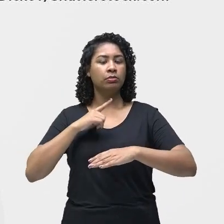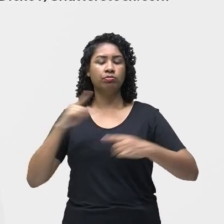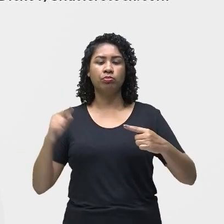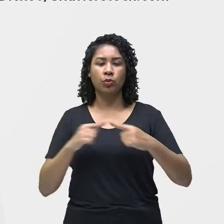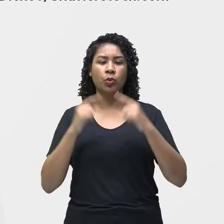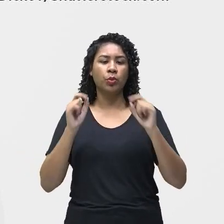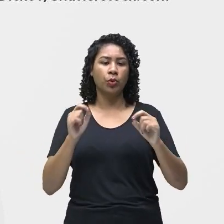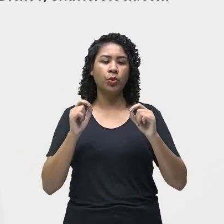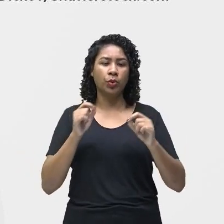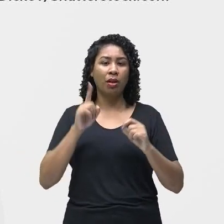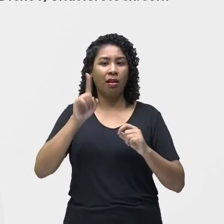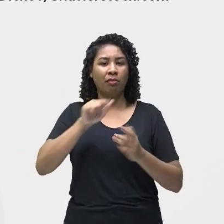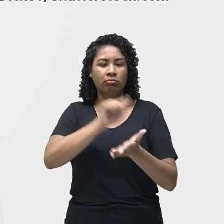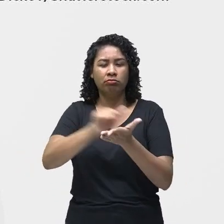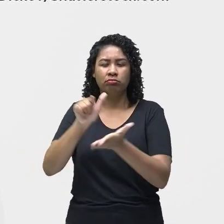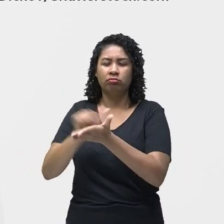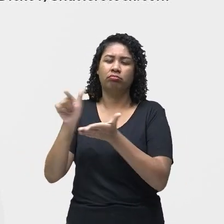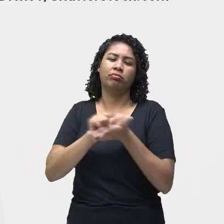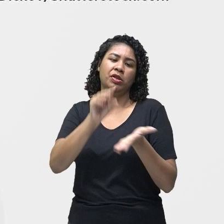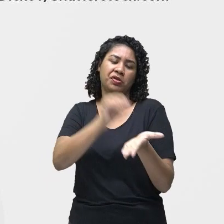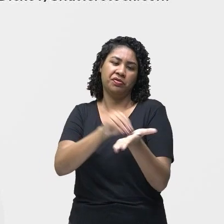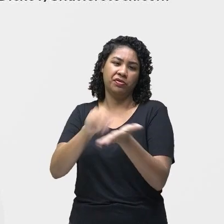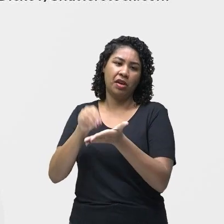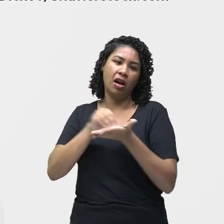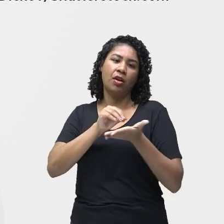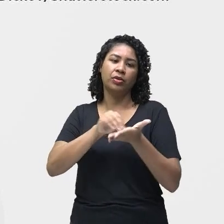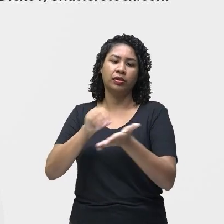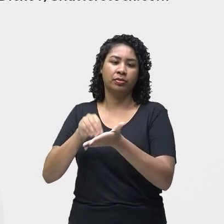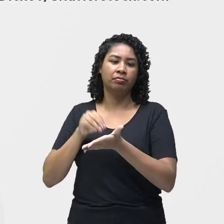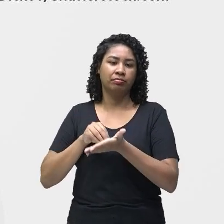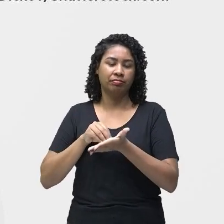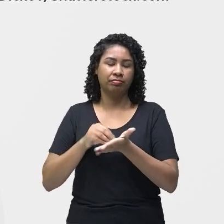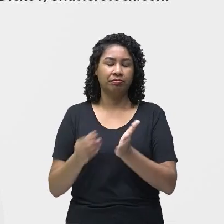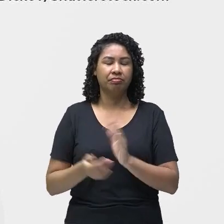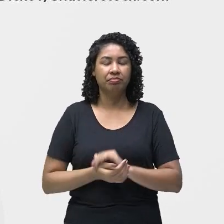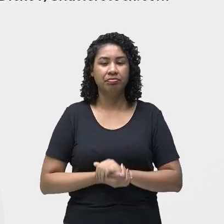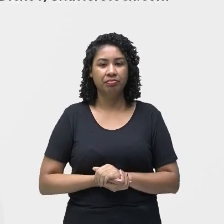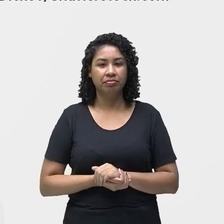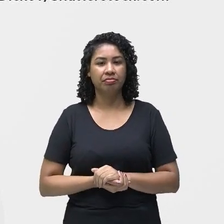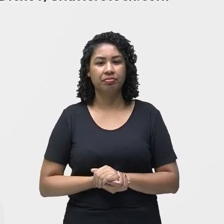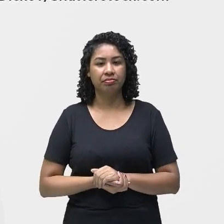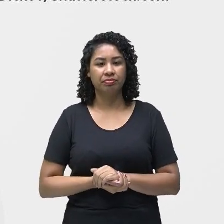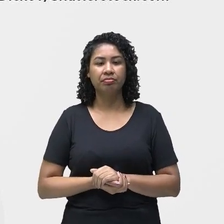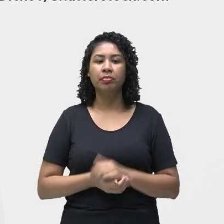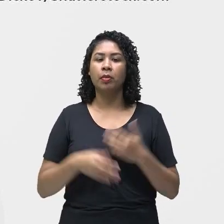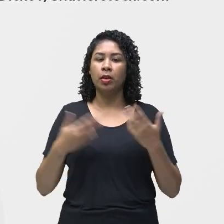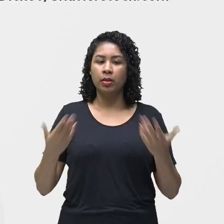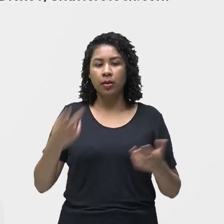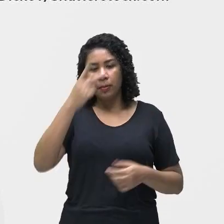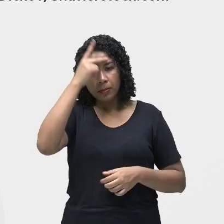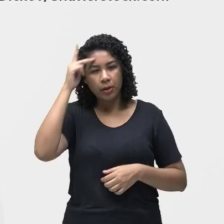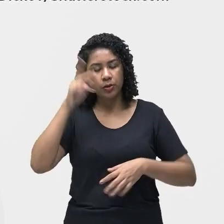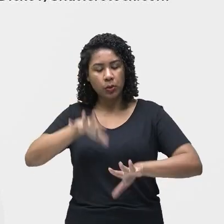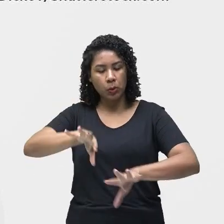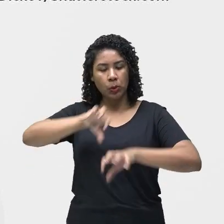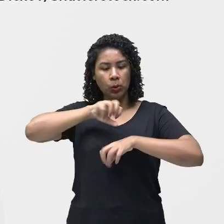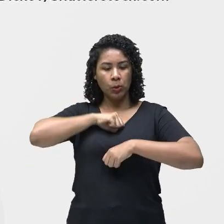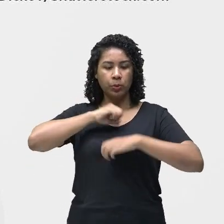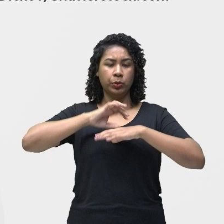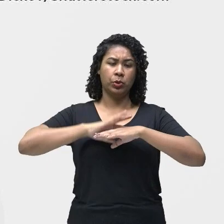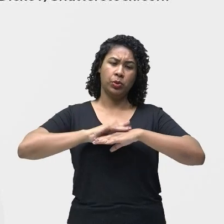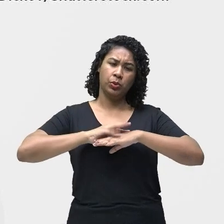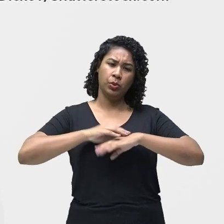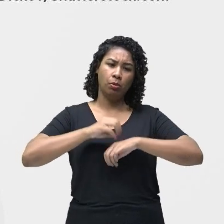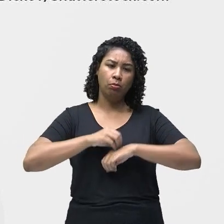saneamento precário causada pelo extossoma mansoni. A pessoa adquire a infecção